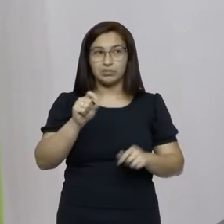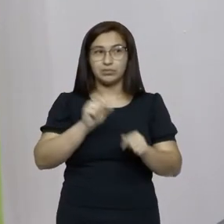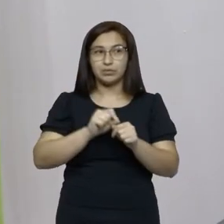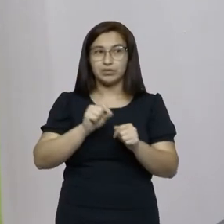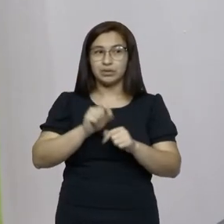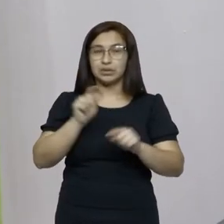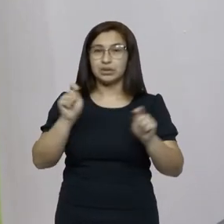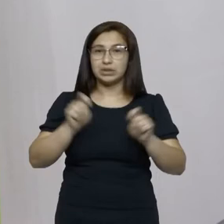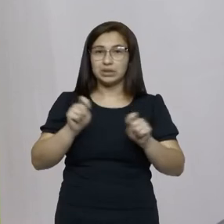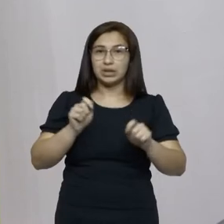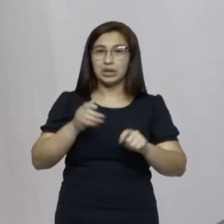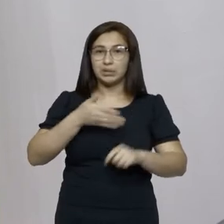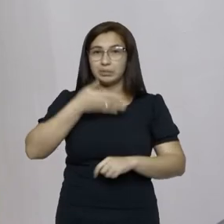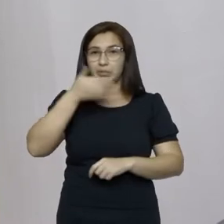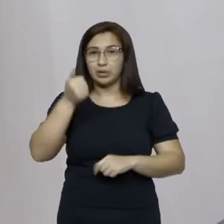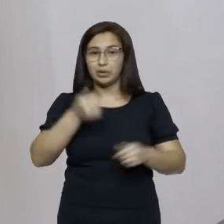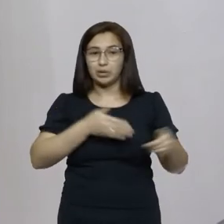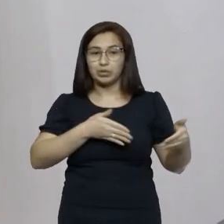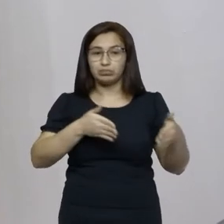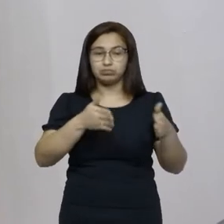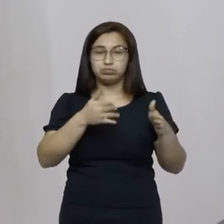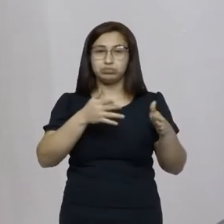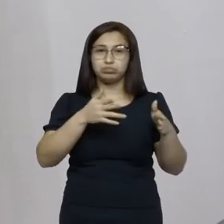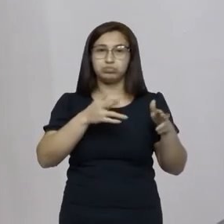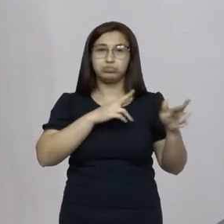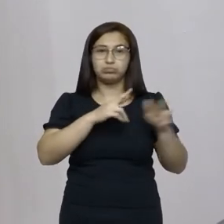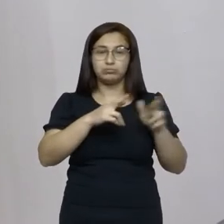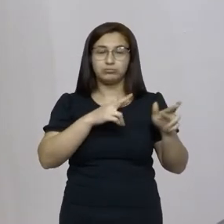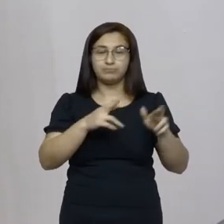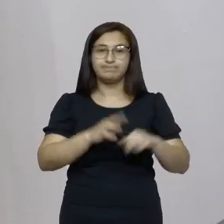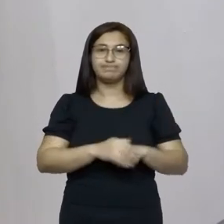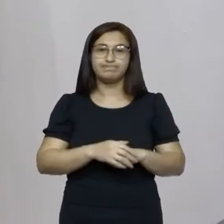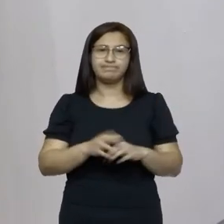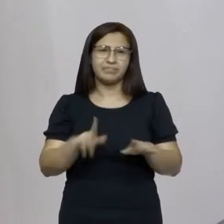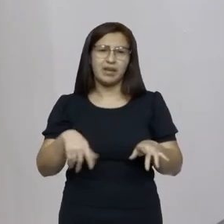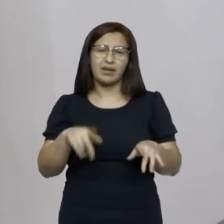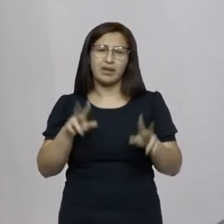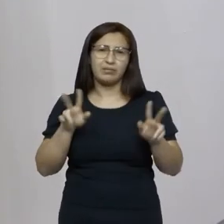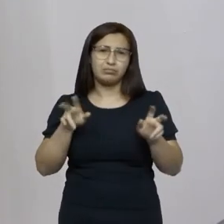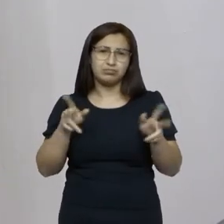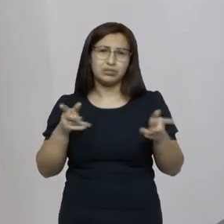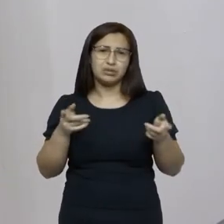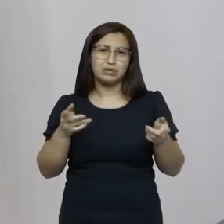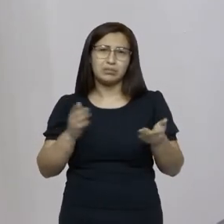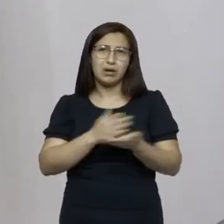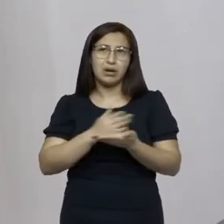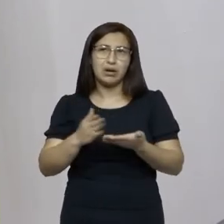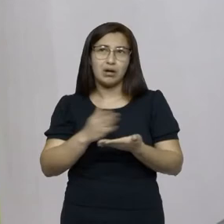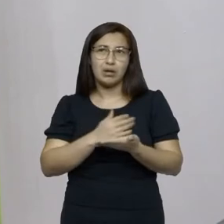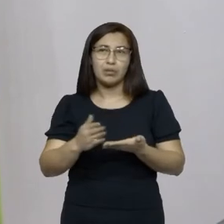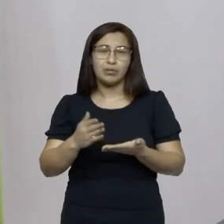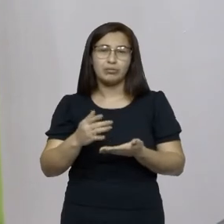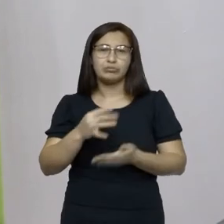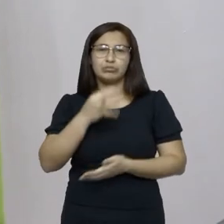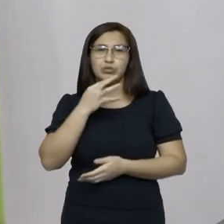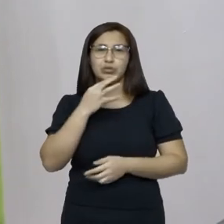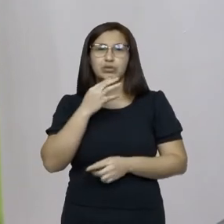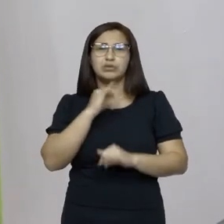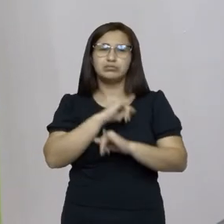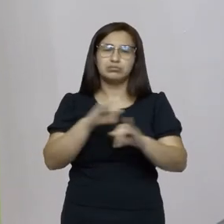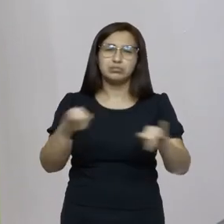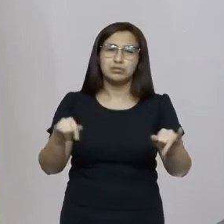essas vias também enfim senhor presidente seriam algumas detalhes de conhecimento do trabalho